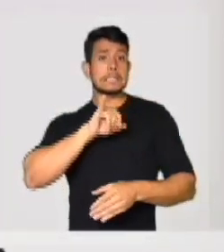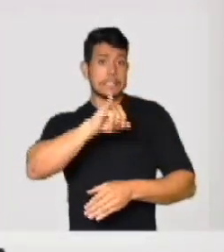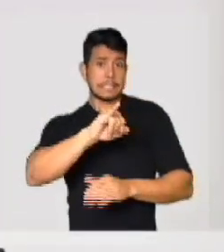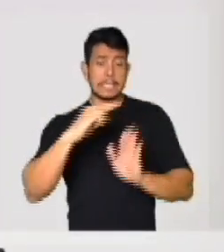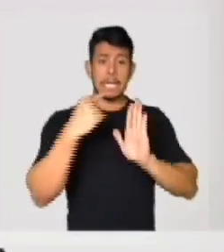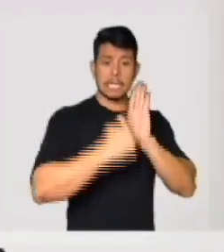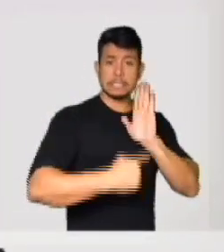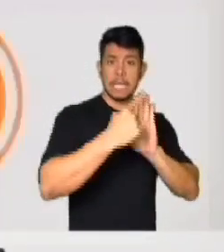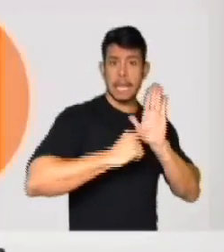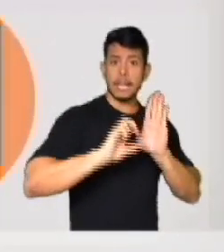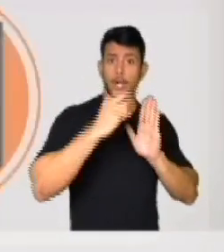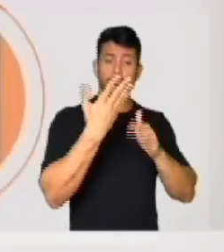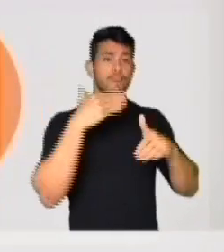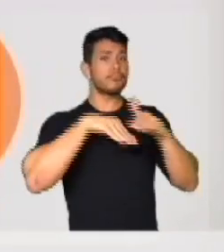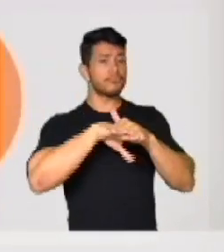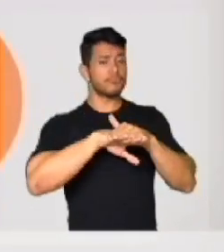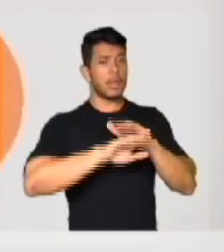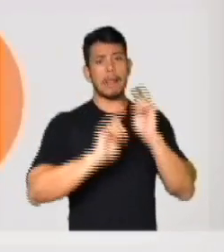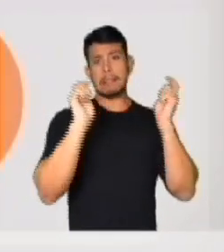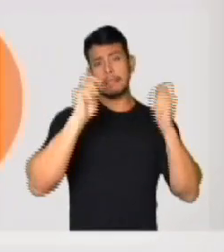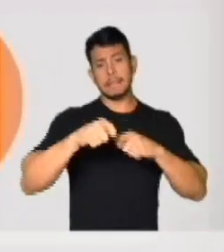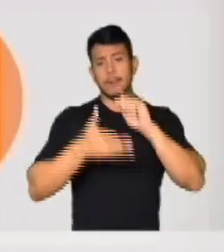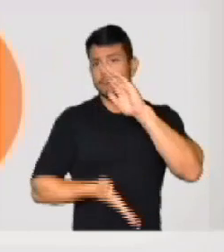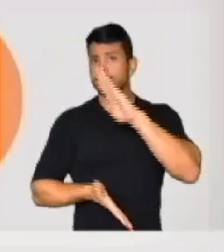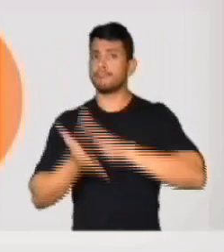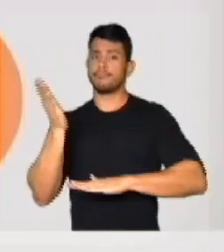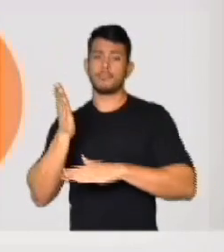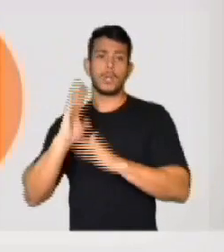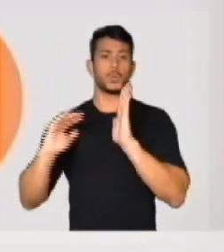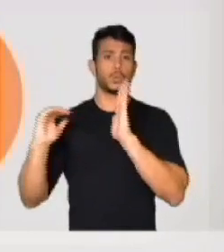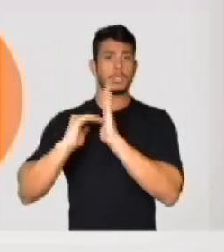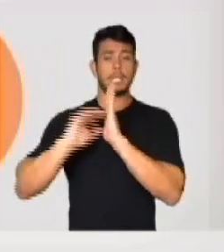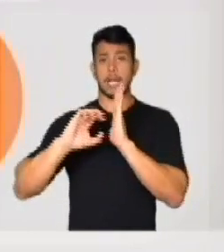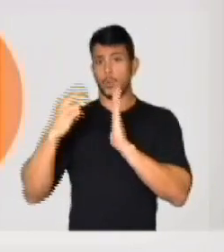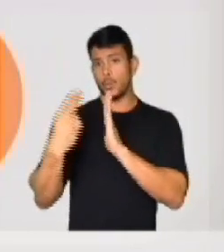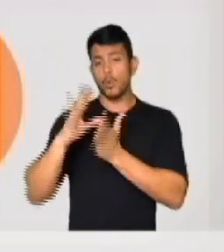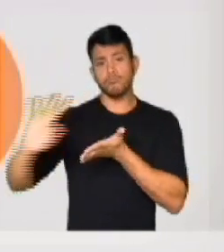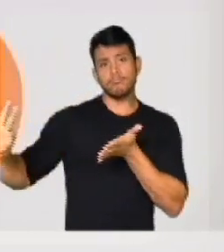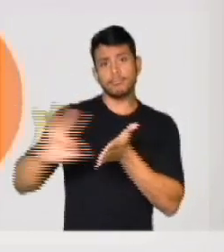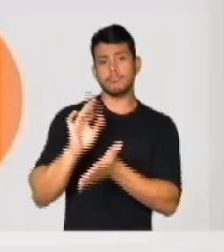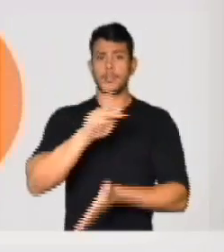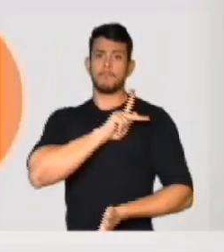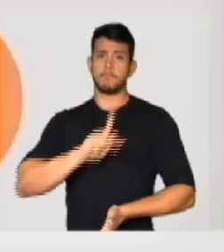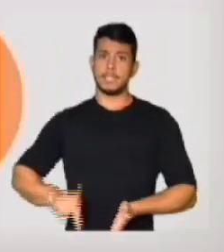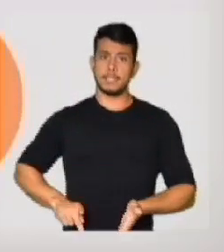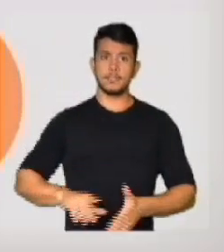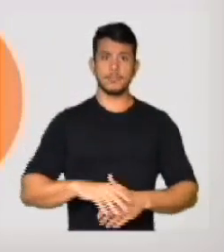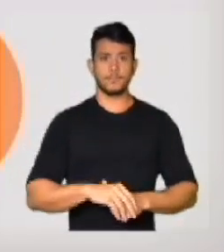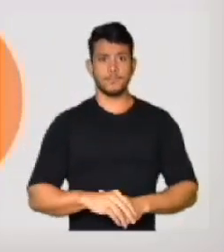que seja rejeitada ou arquivada, ela só sai de lá para o Senado ou para a sanção presidencial.